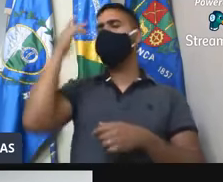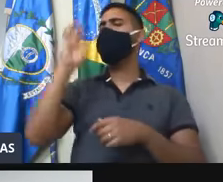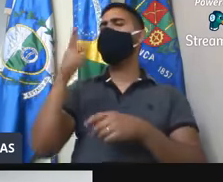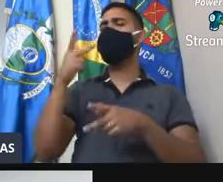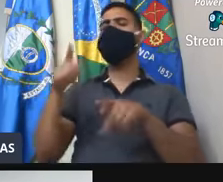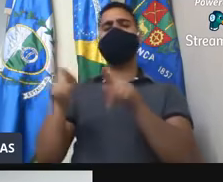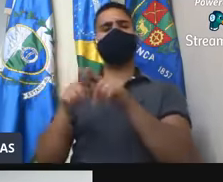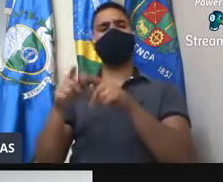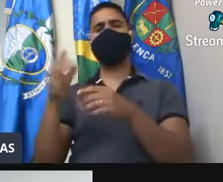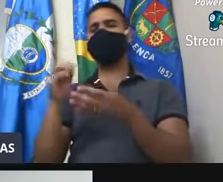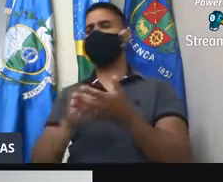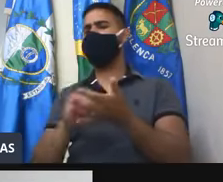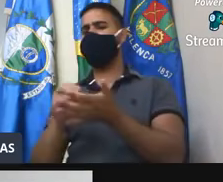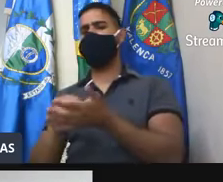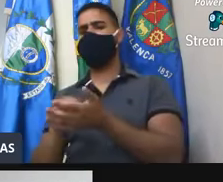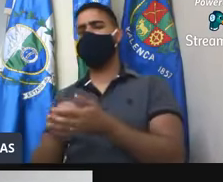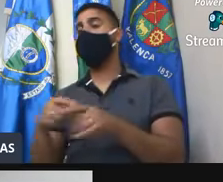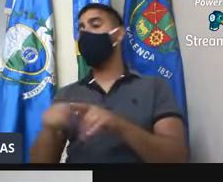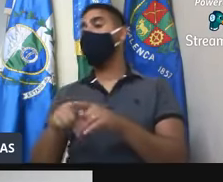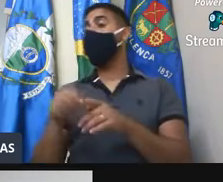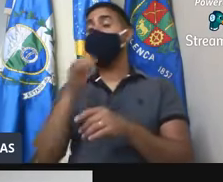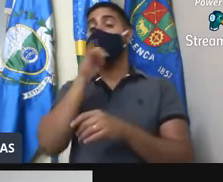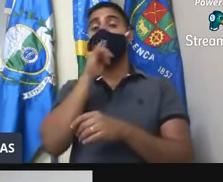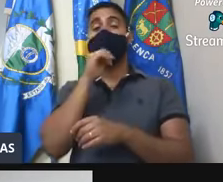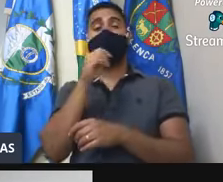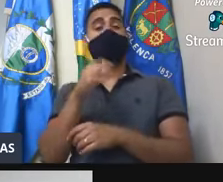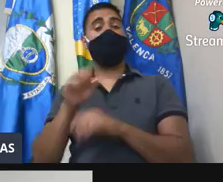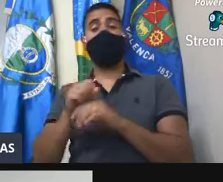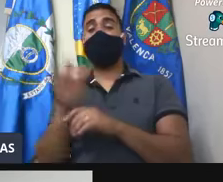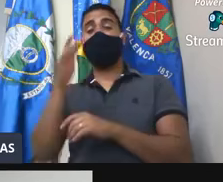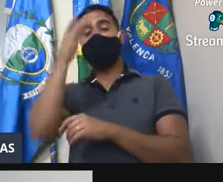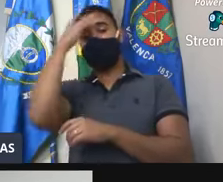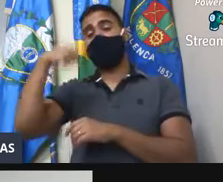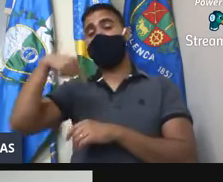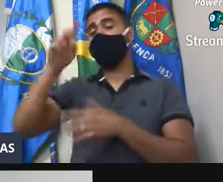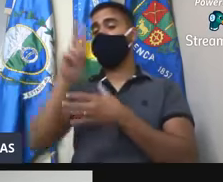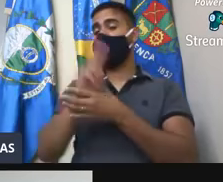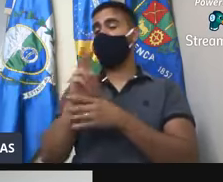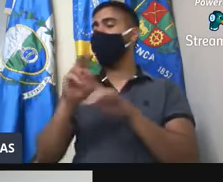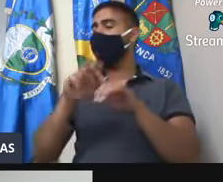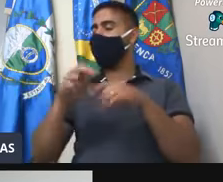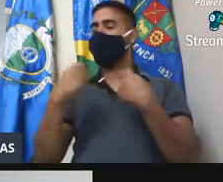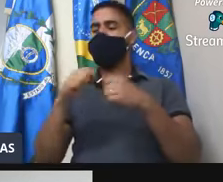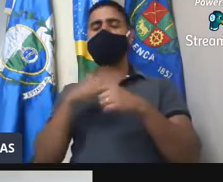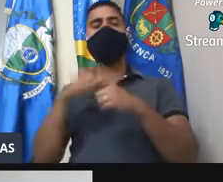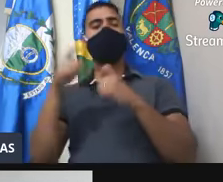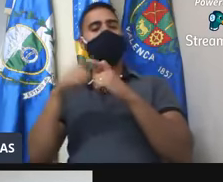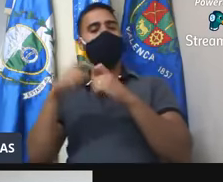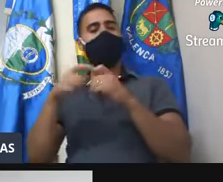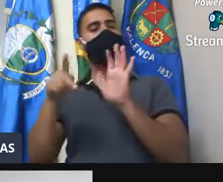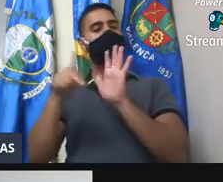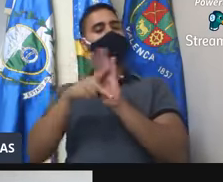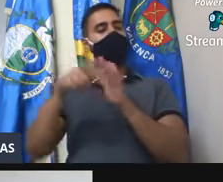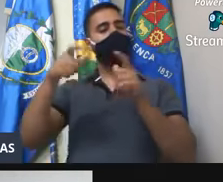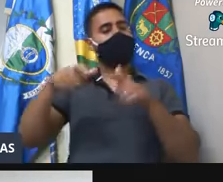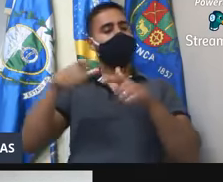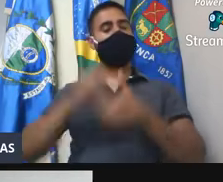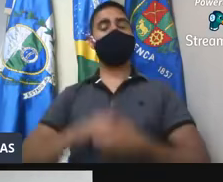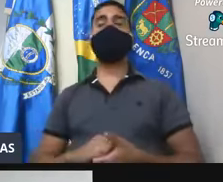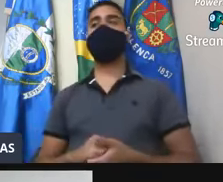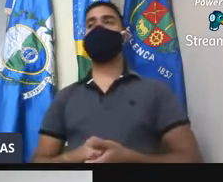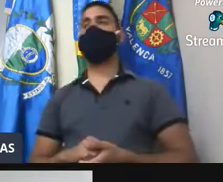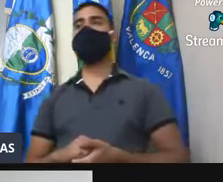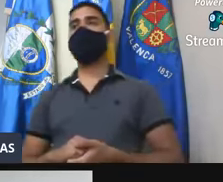transporte público, tanto o valor da passagem, bem com relação aos horários. Salada Sessões, 6 de agosto, vereadora Fabiane. Fabiane também fez indicação